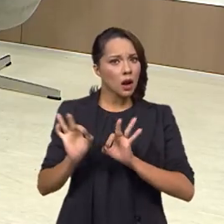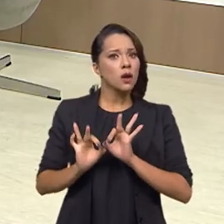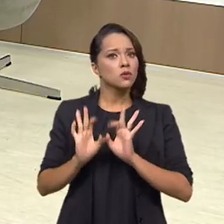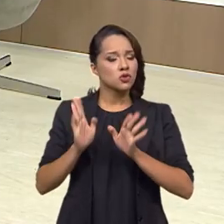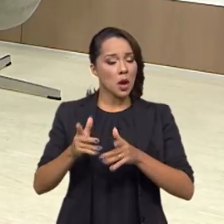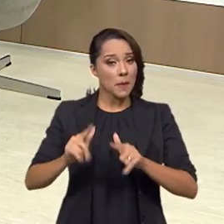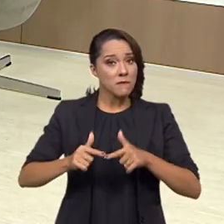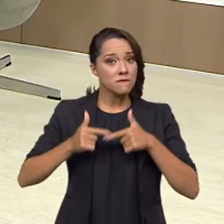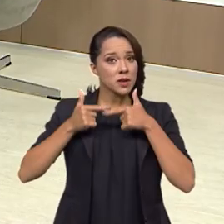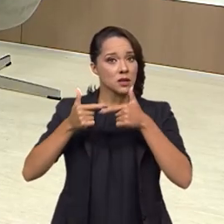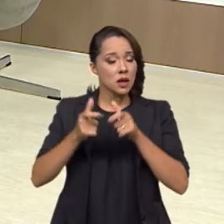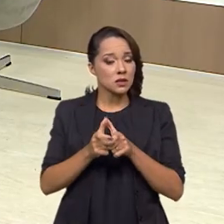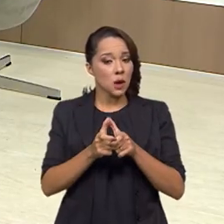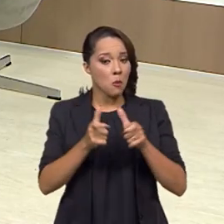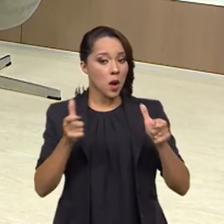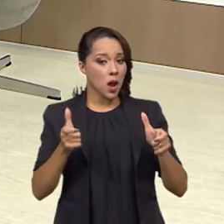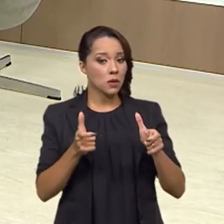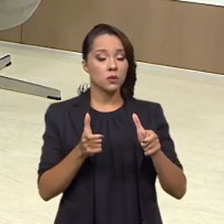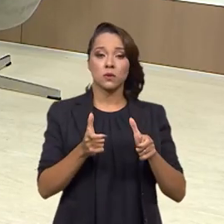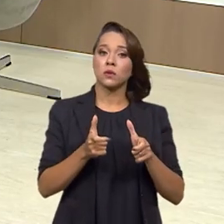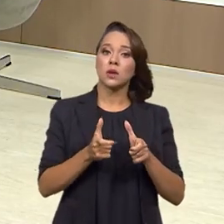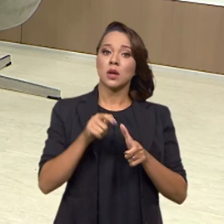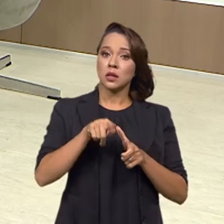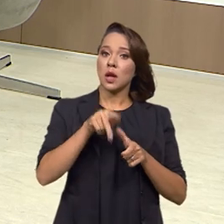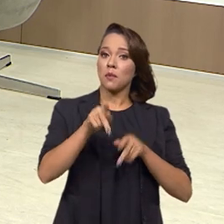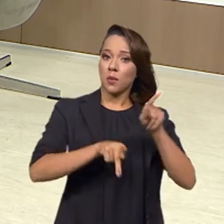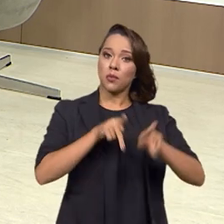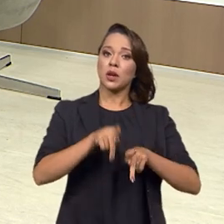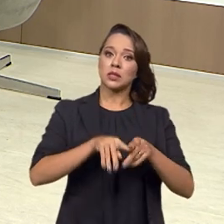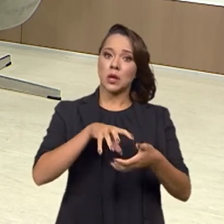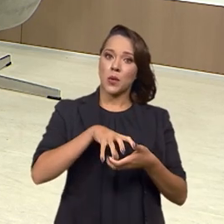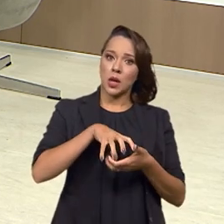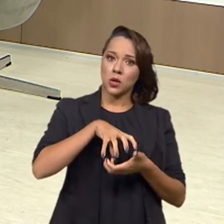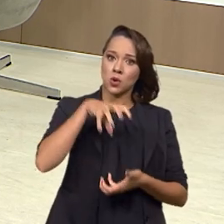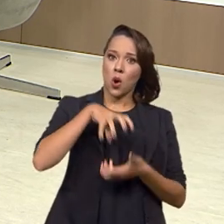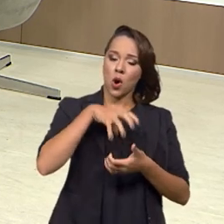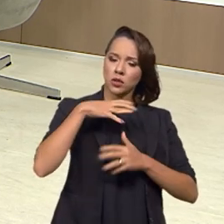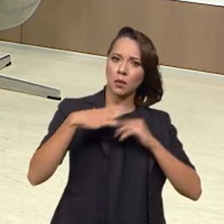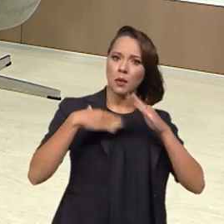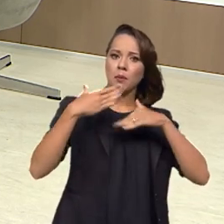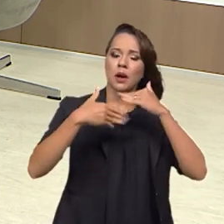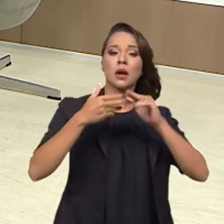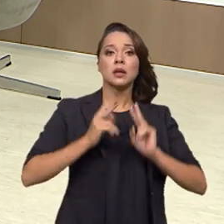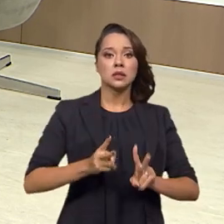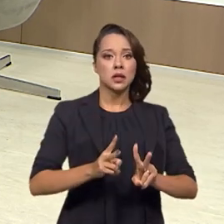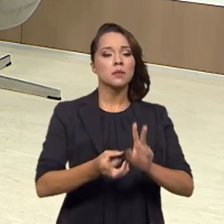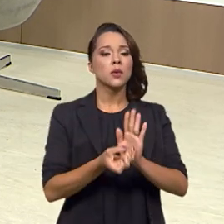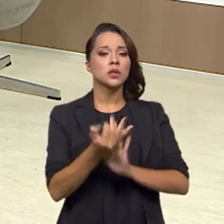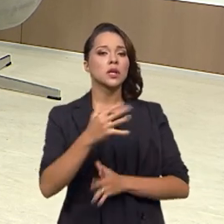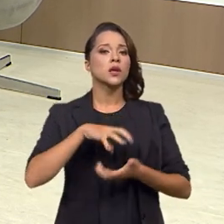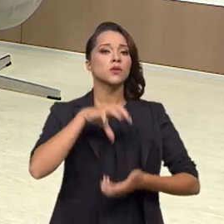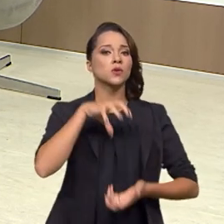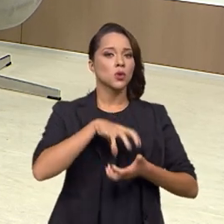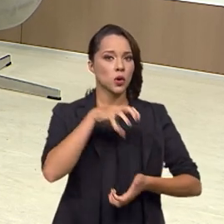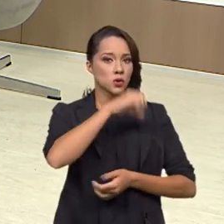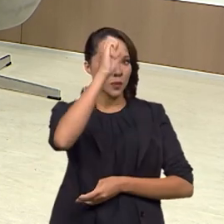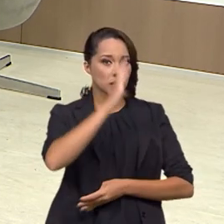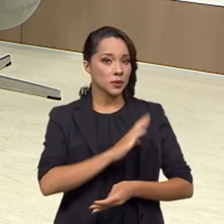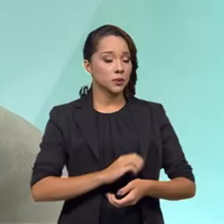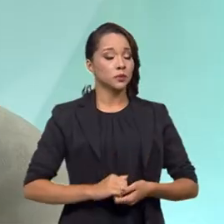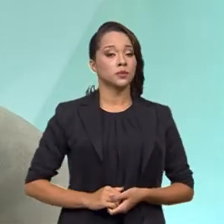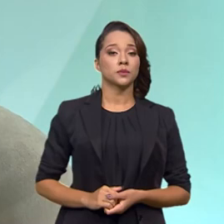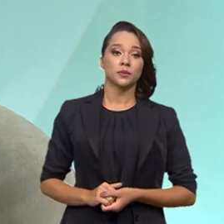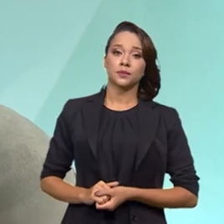enfrentar essa realidade, esse aumento gradativo e constante do número de idosos no país?